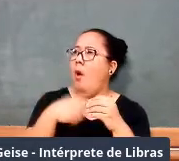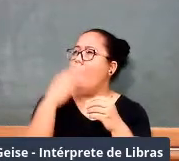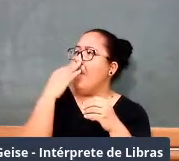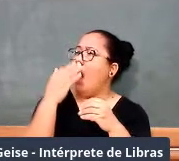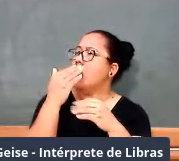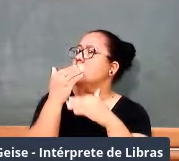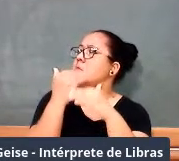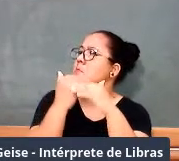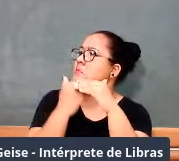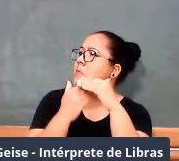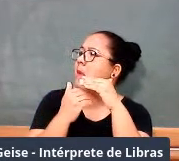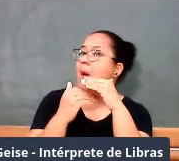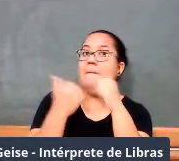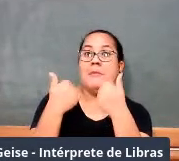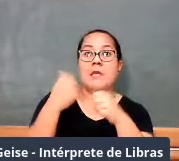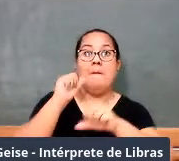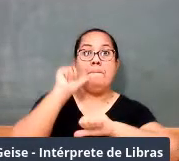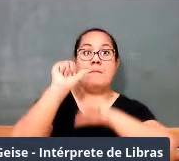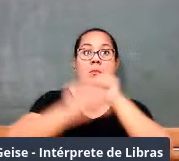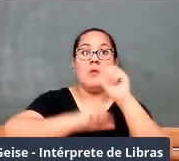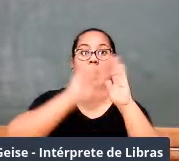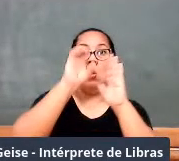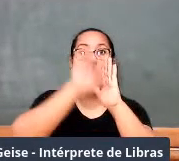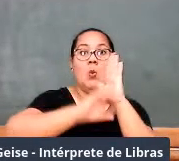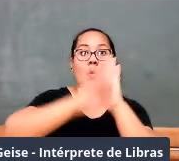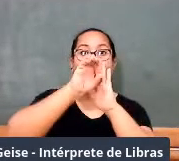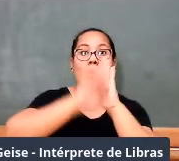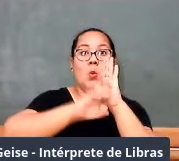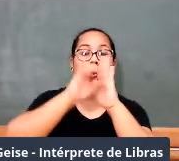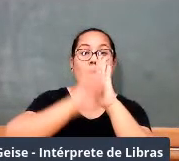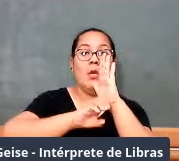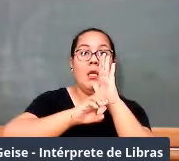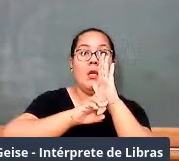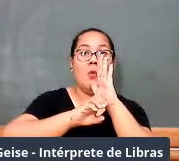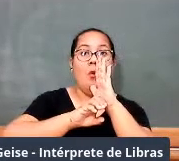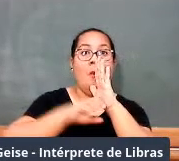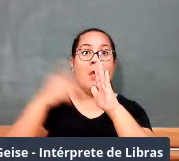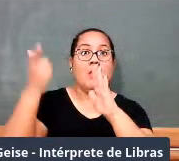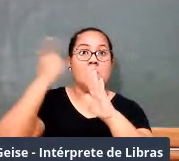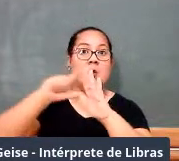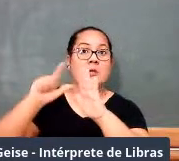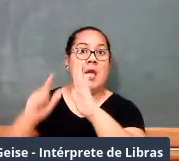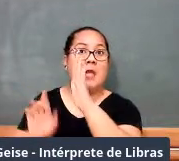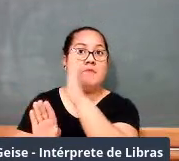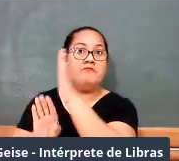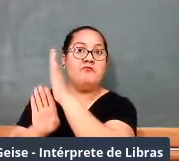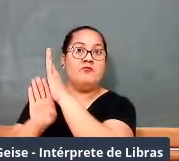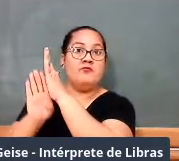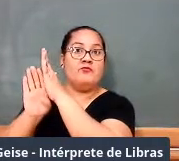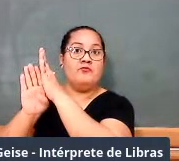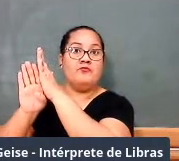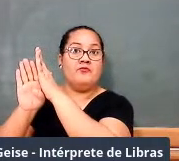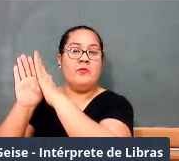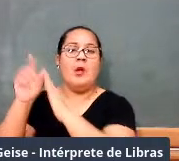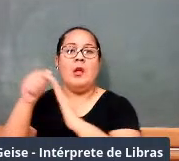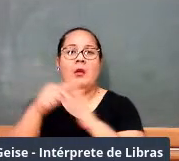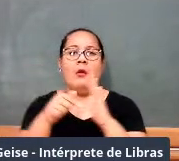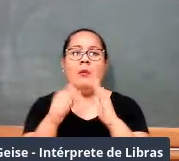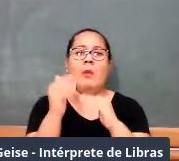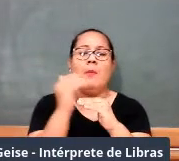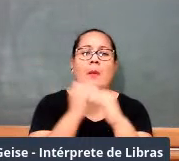uma modificação curricular, que atualize o currículo, porque nós estamos na era já dos nascentes